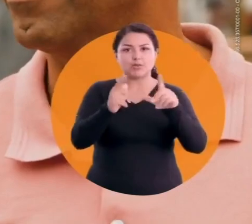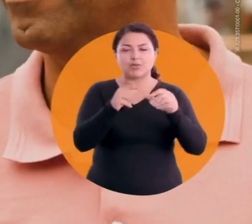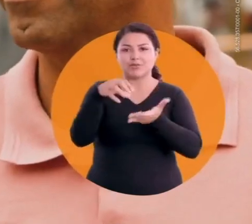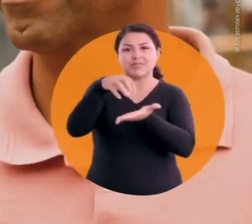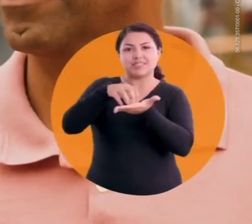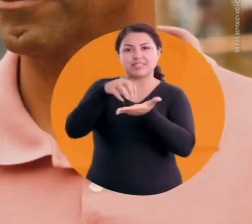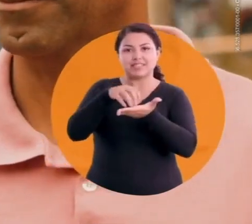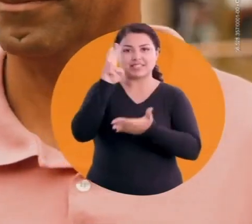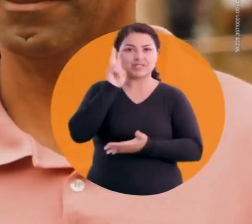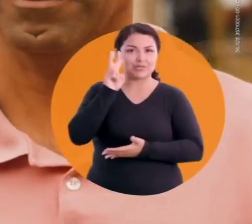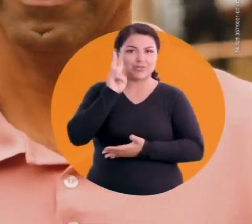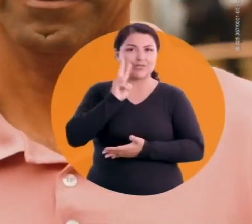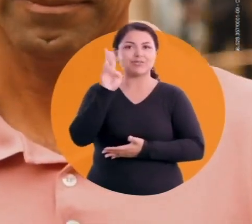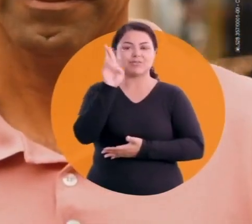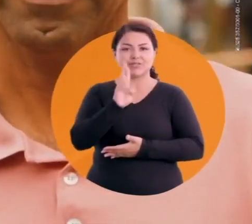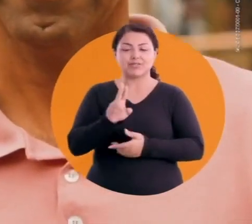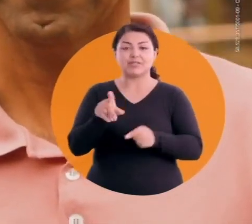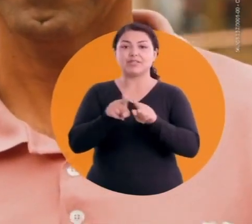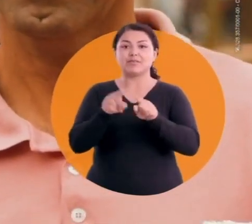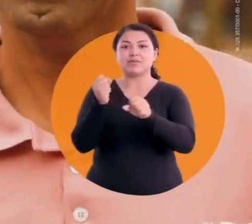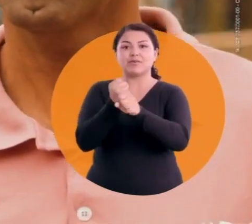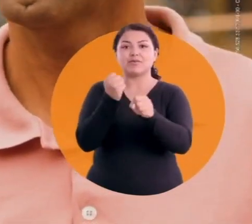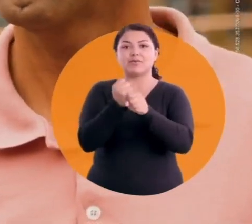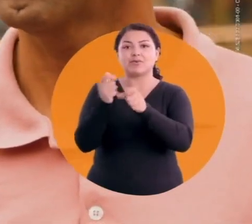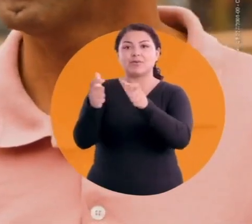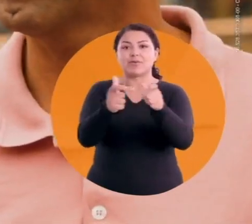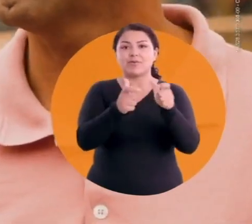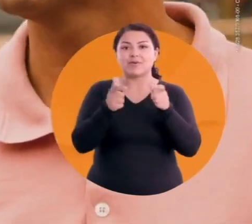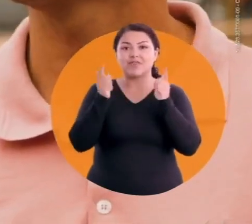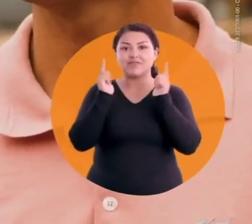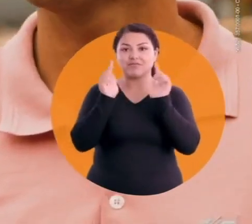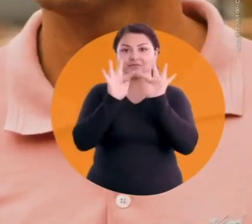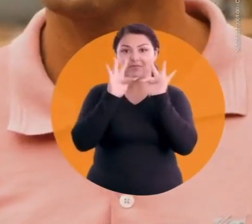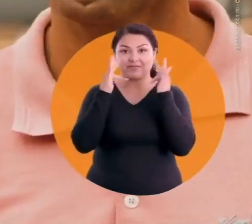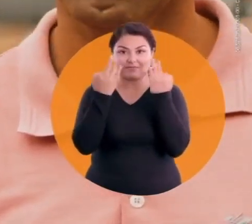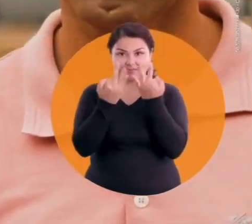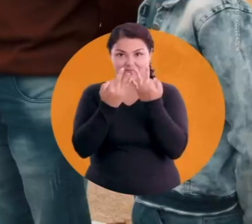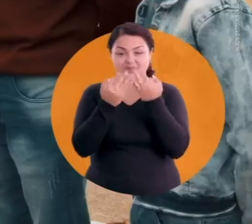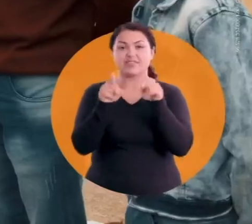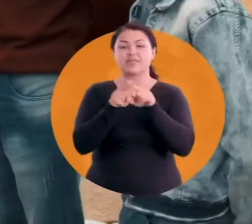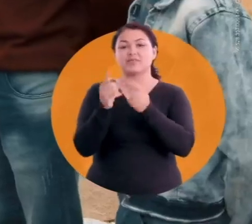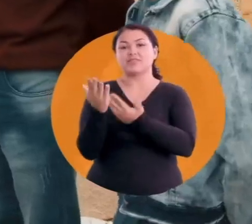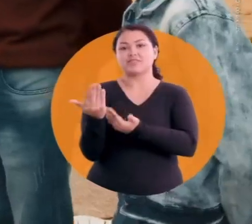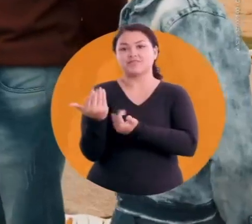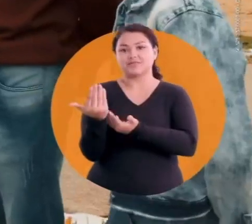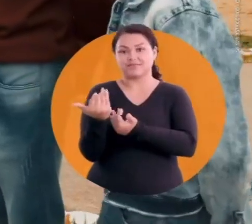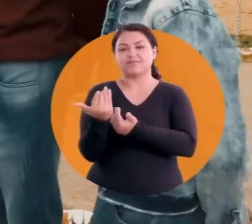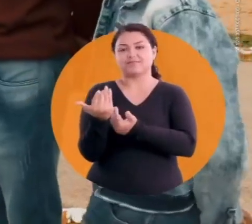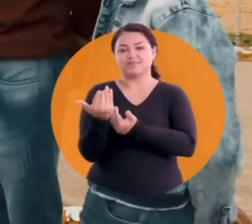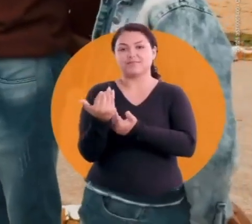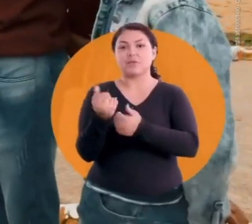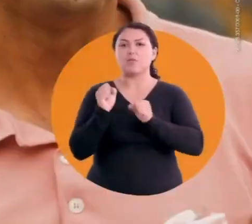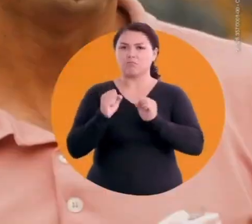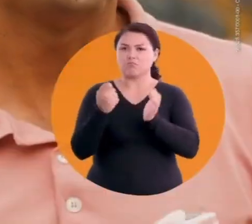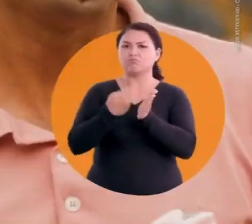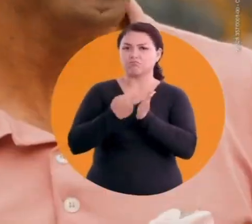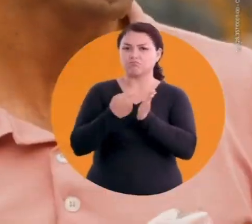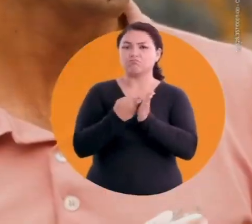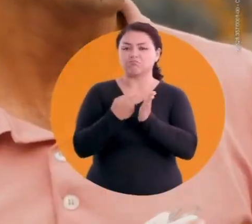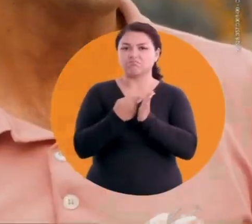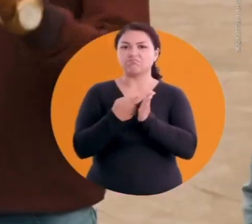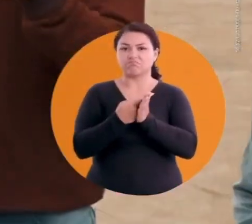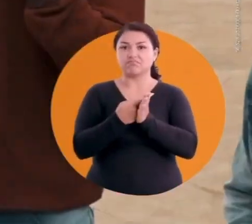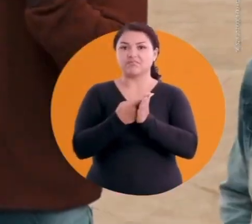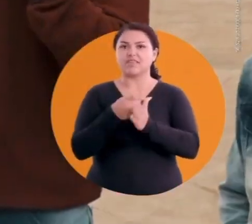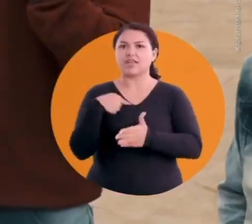revitalizar todo o centro histórico da cidade E construir novos espaços de lazer pra família, Resendência E pra juventude da cidade também Pode